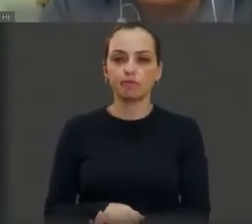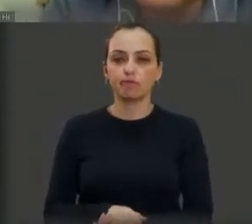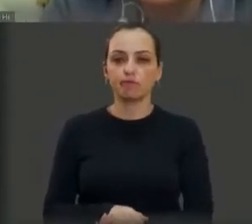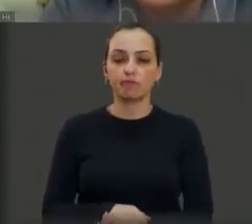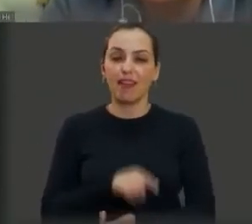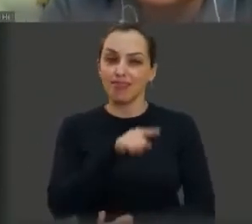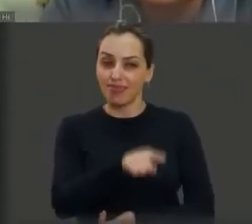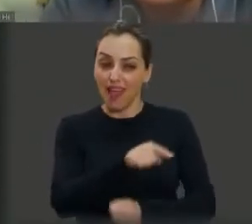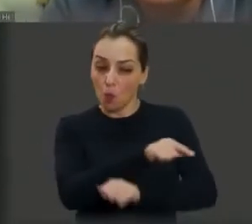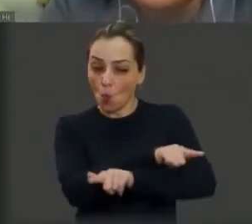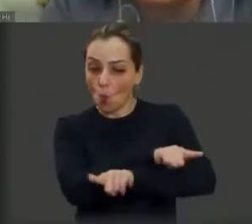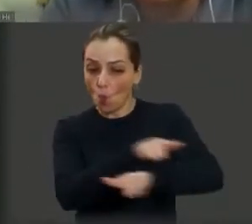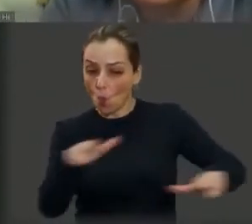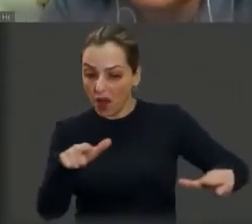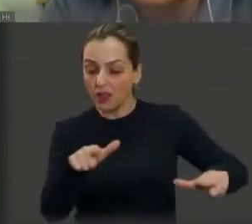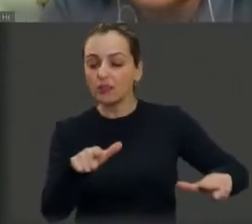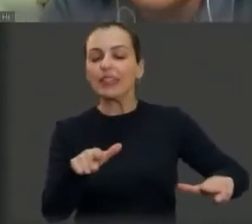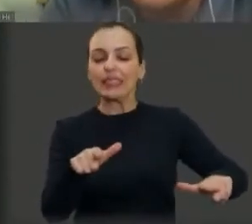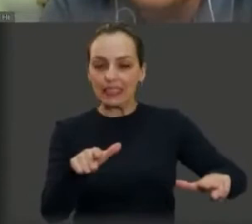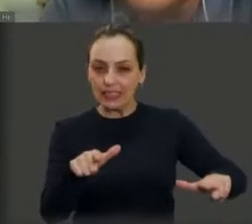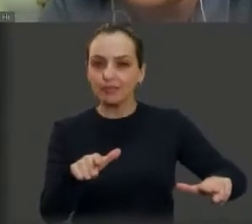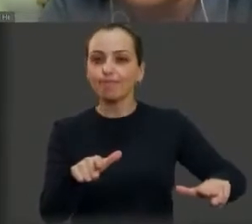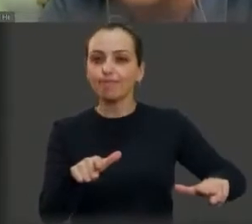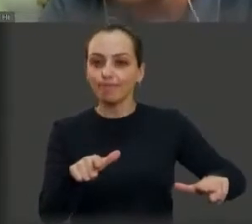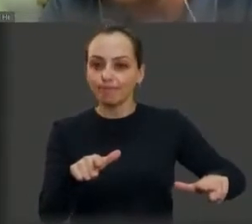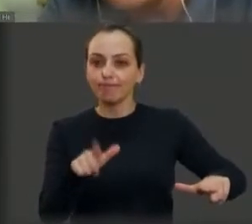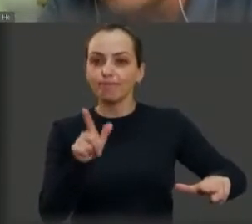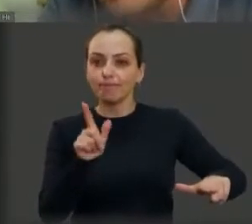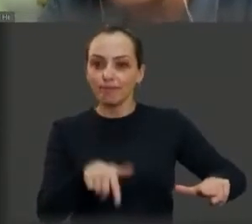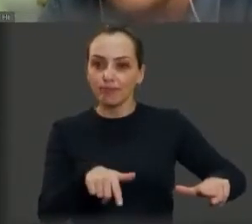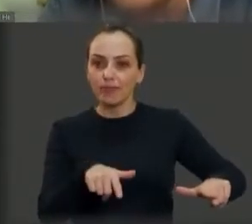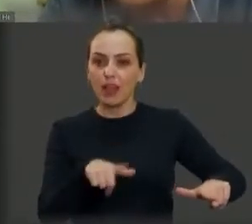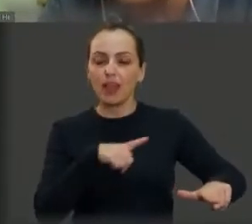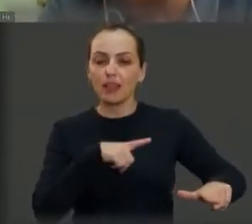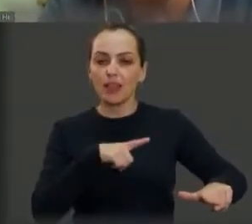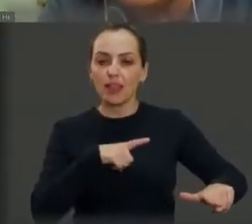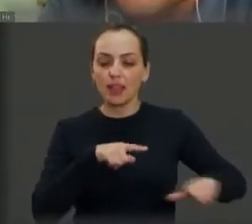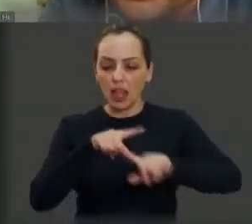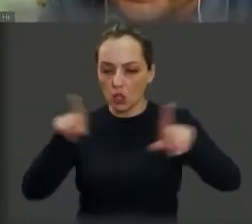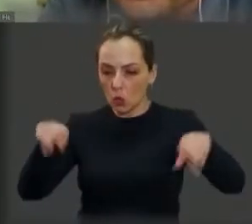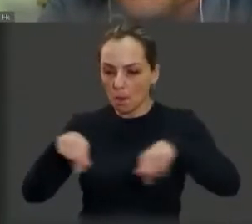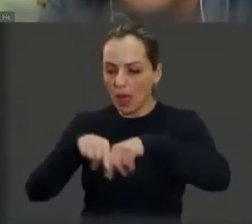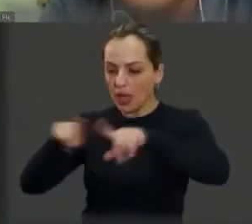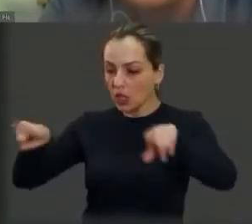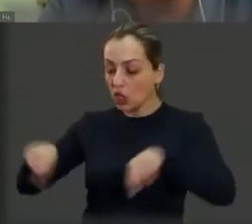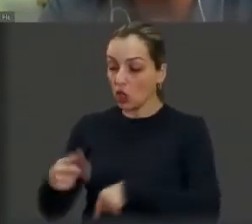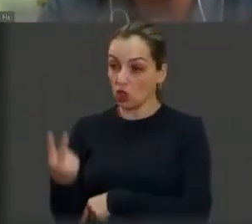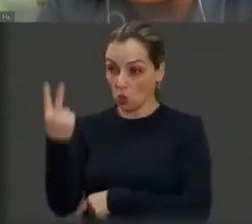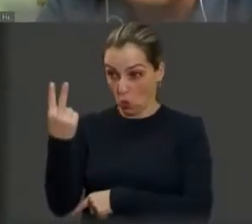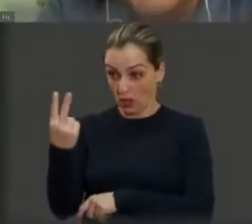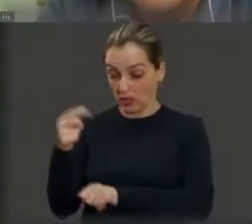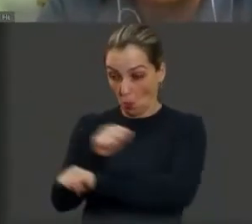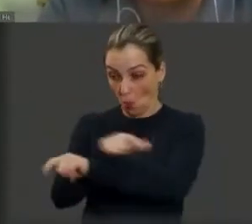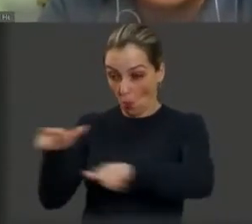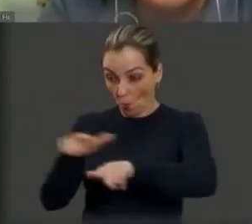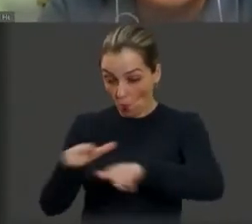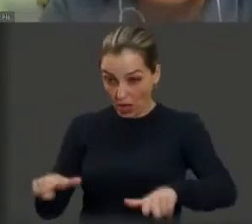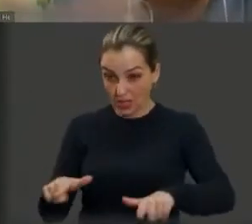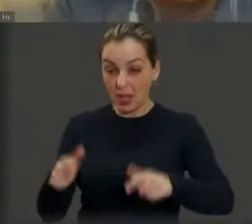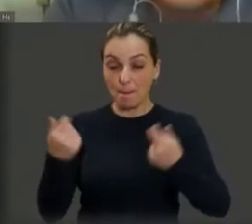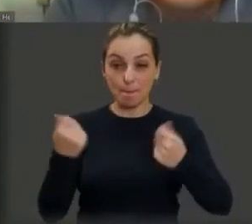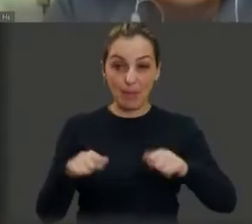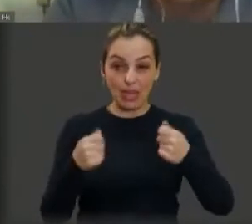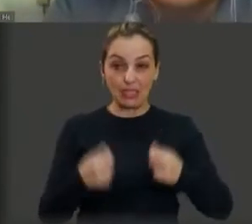a piscina vazia, de 25 metros, que é aquecida, tem duas lá de recreativa para as crianças, que precisa ser